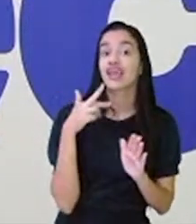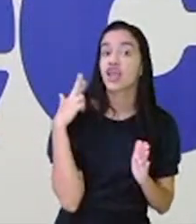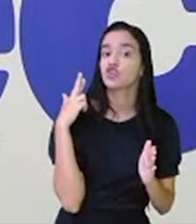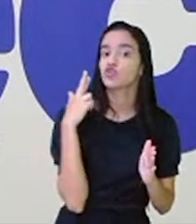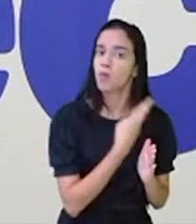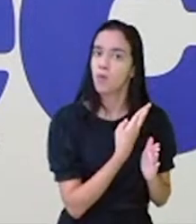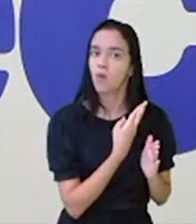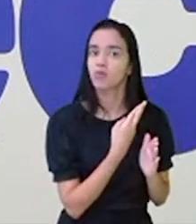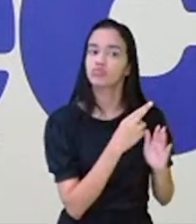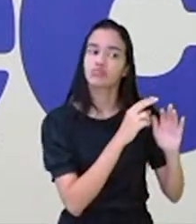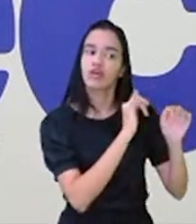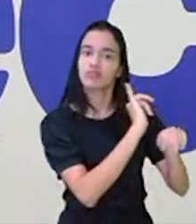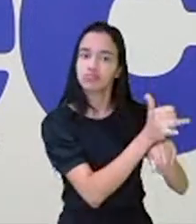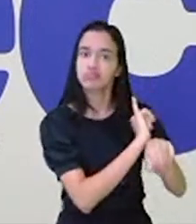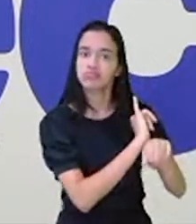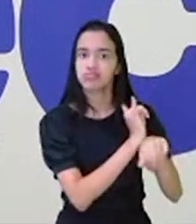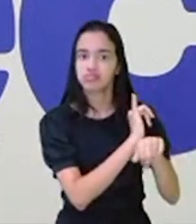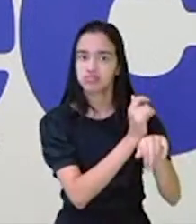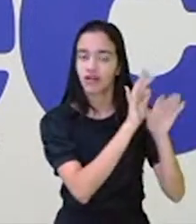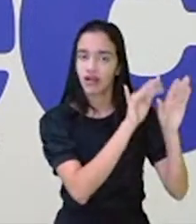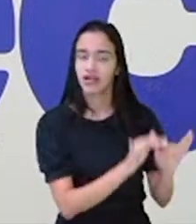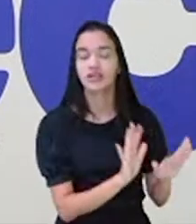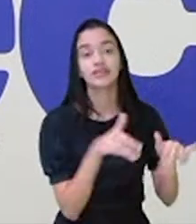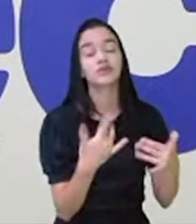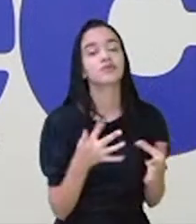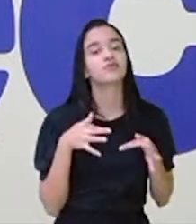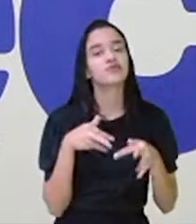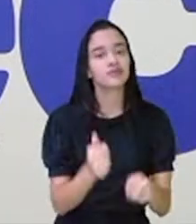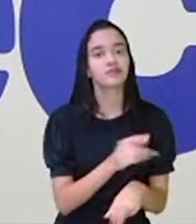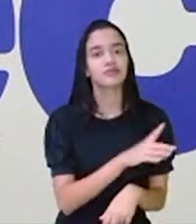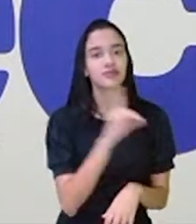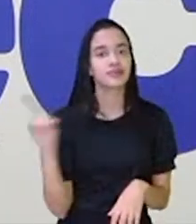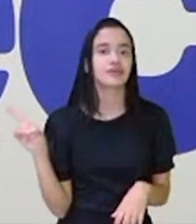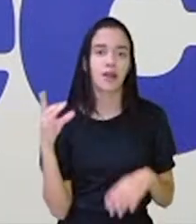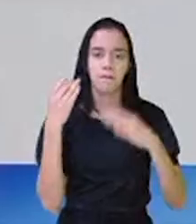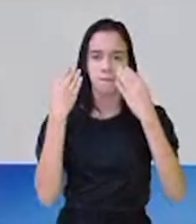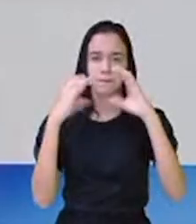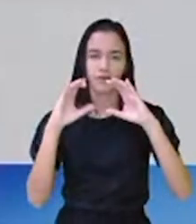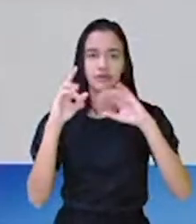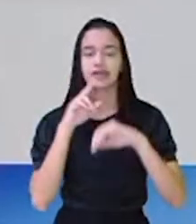conseguiu decifrar, eu acho que no final do dia a gente pode colocar a resposta, né?